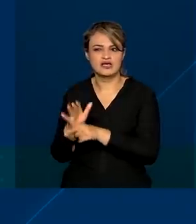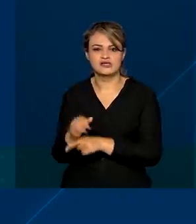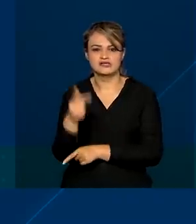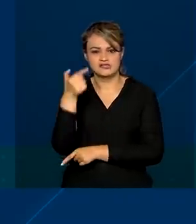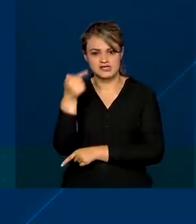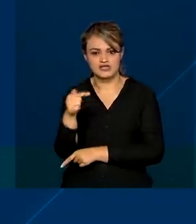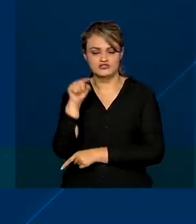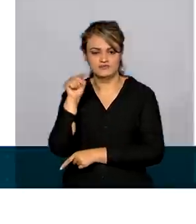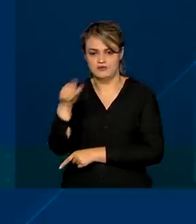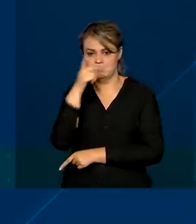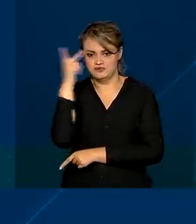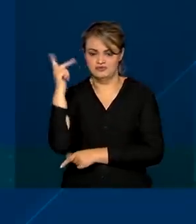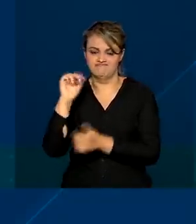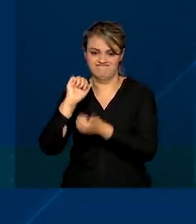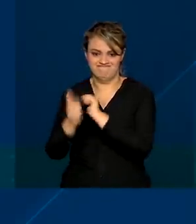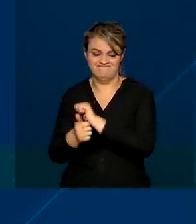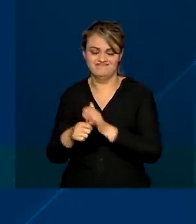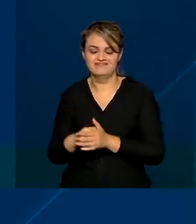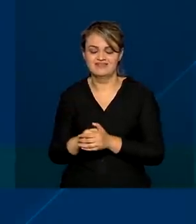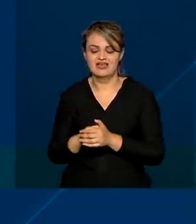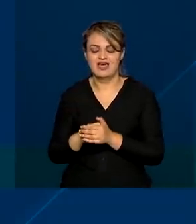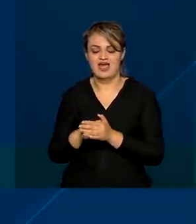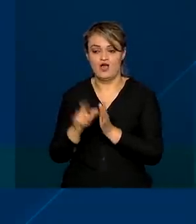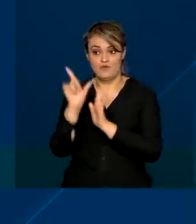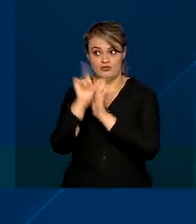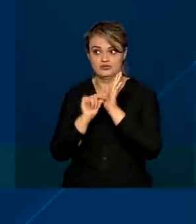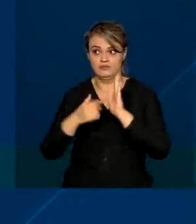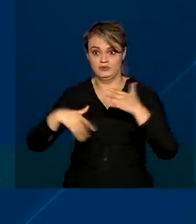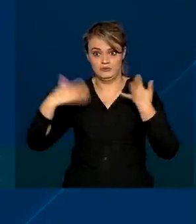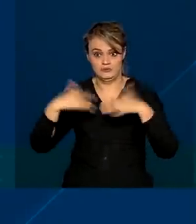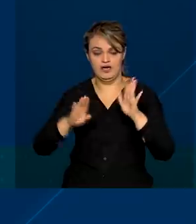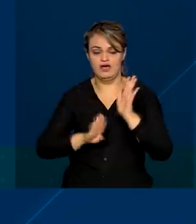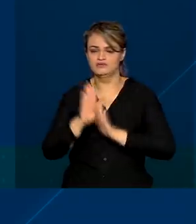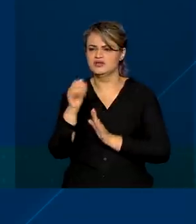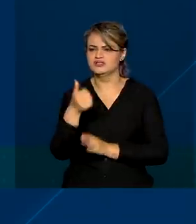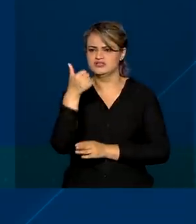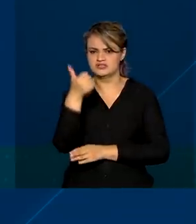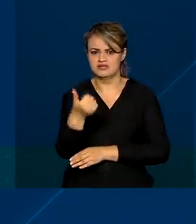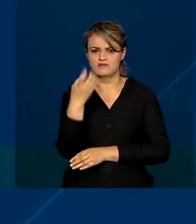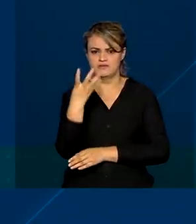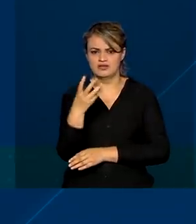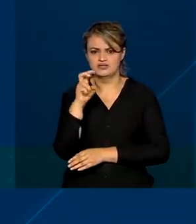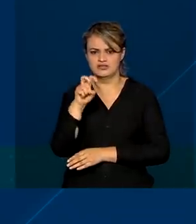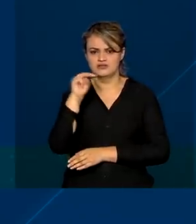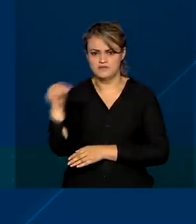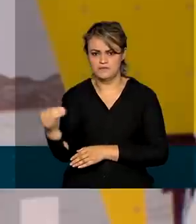7 mil atletas. Com orçamento recorde, inclusive, devemos subir a R 145 milhões.